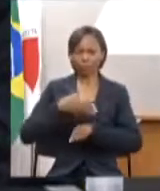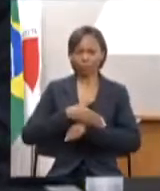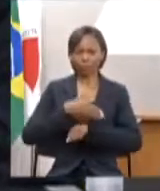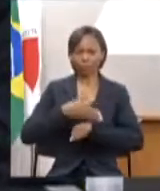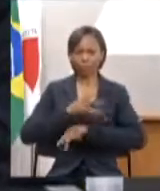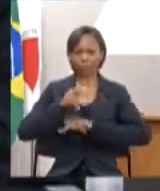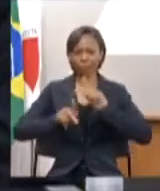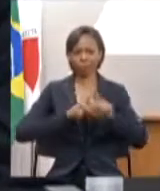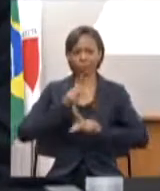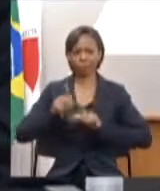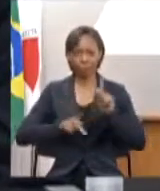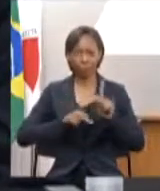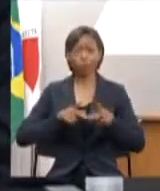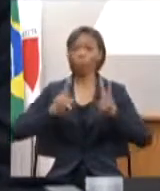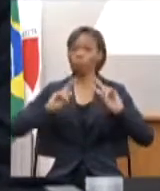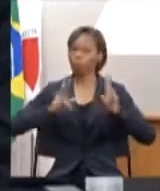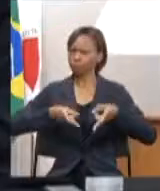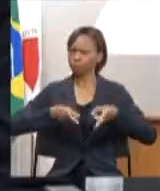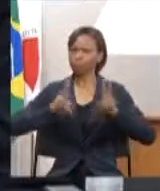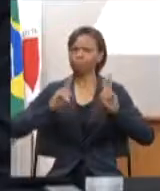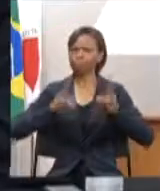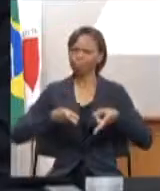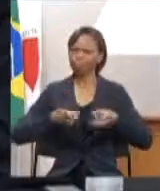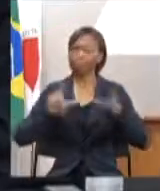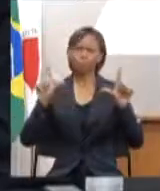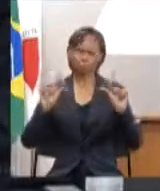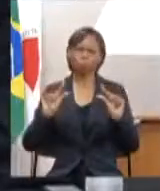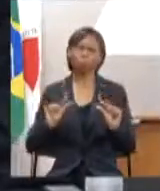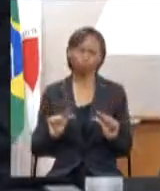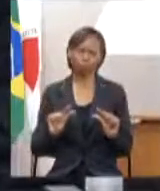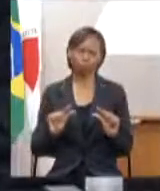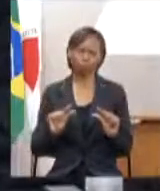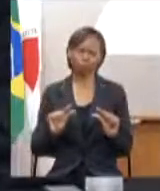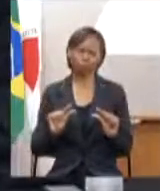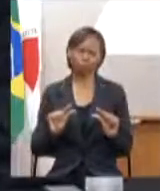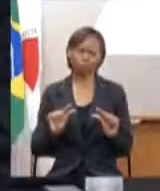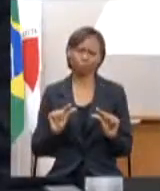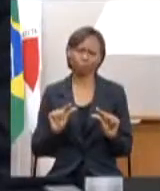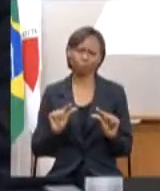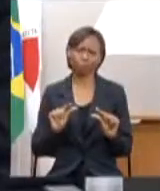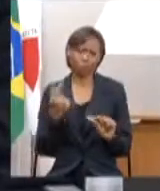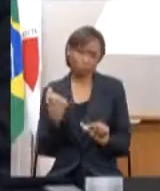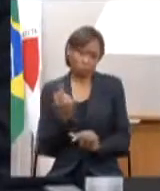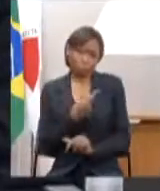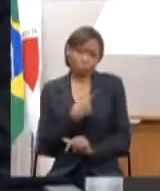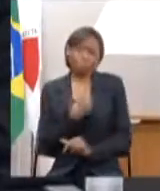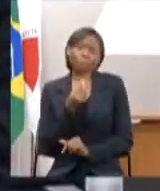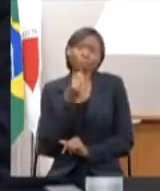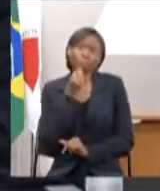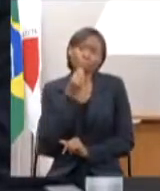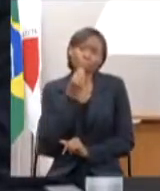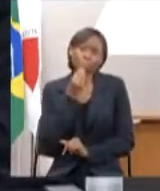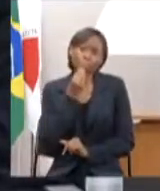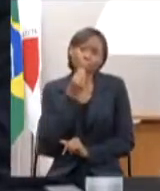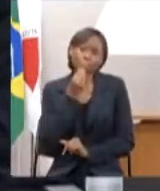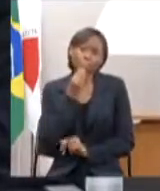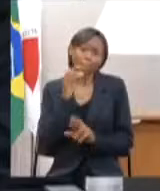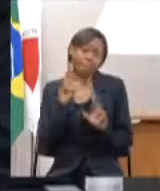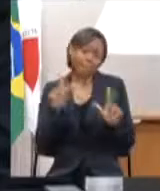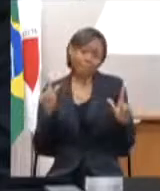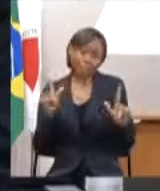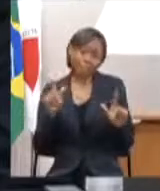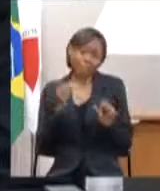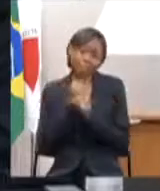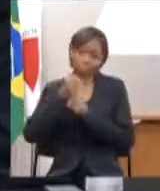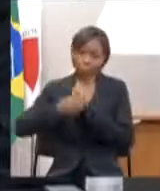continuam baixas. gente tinha uma outra expectativa para o ano de 2020, que, infelizmente,